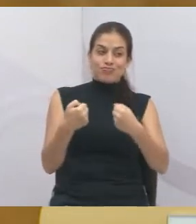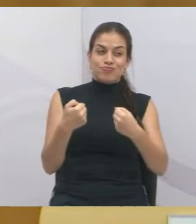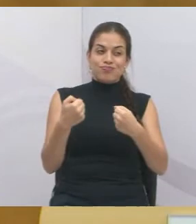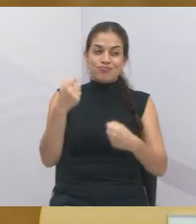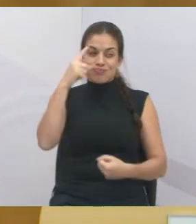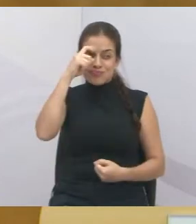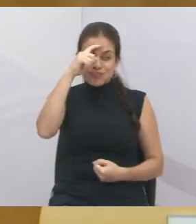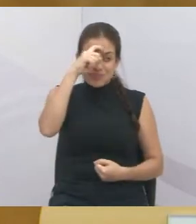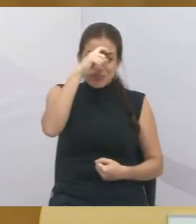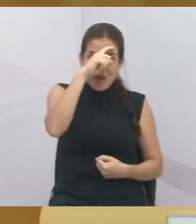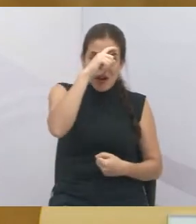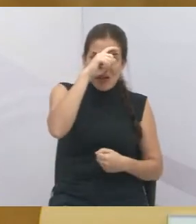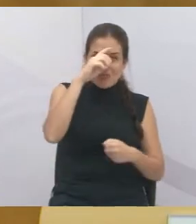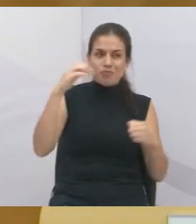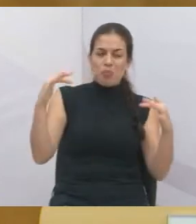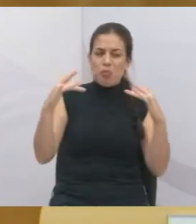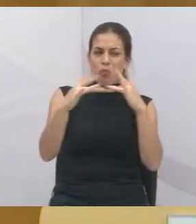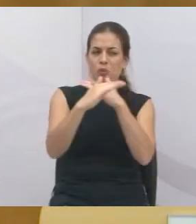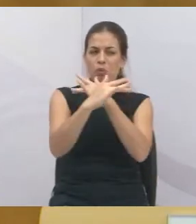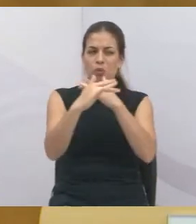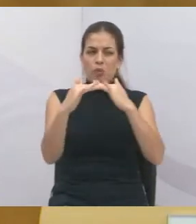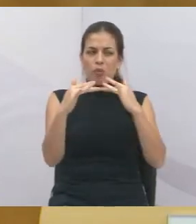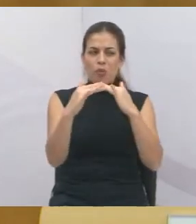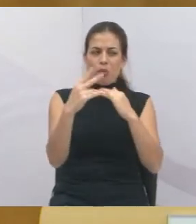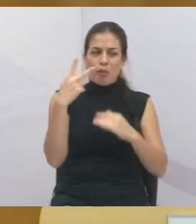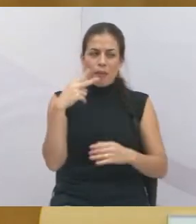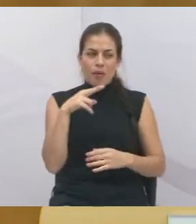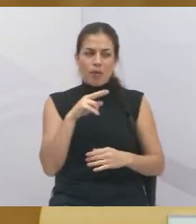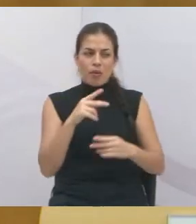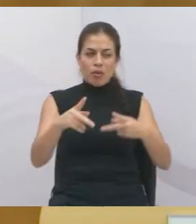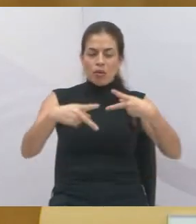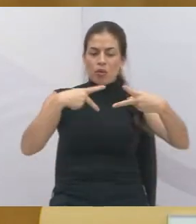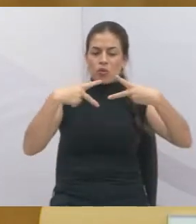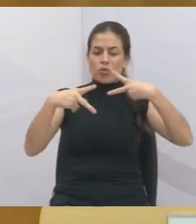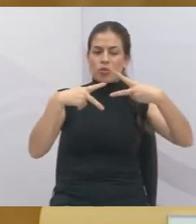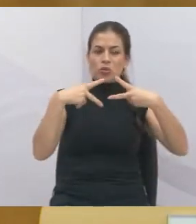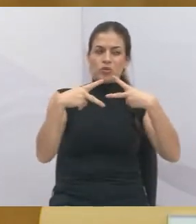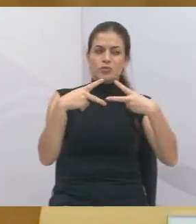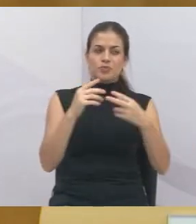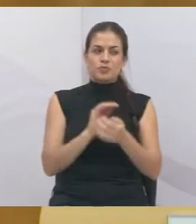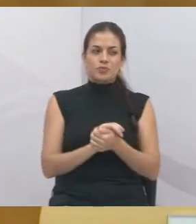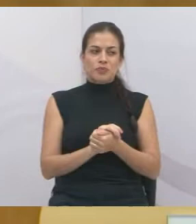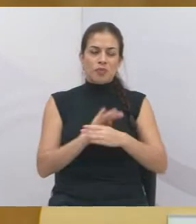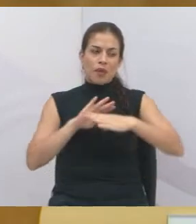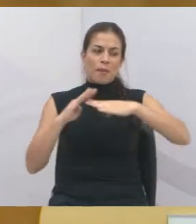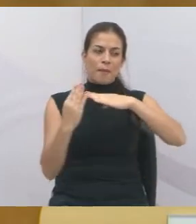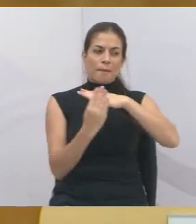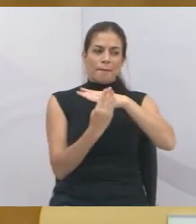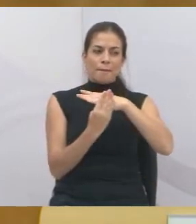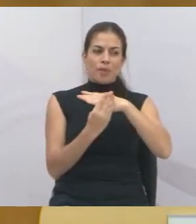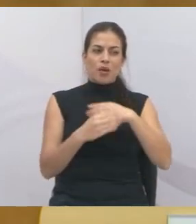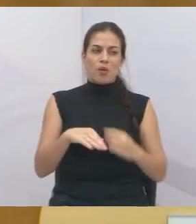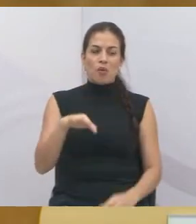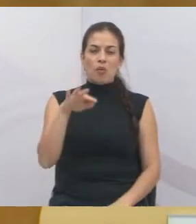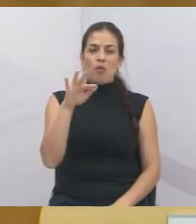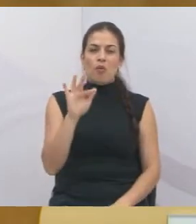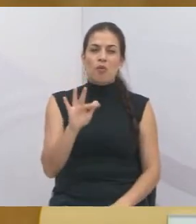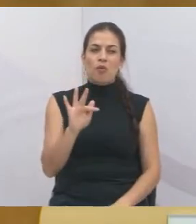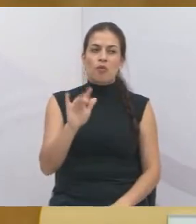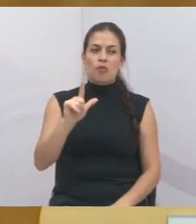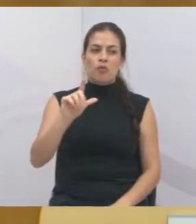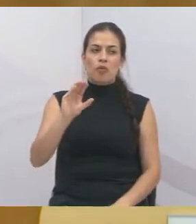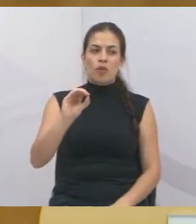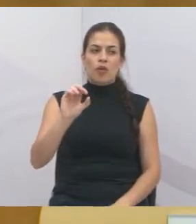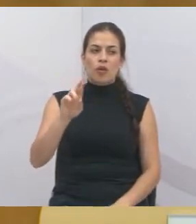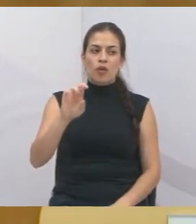ali aquele trecho da Dutra, de quem entra pelo Flórida, quem entra pela região do Jardim Jacinto. É um absurdo que uma